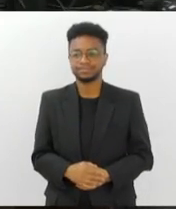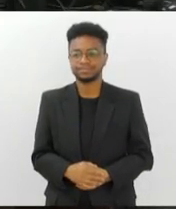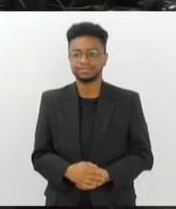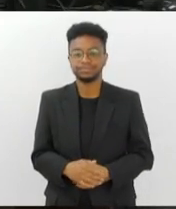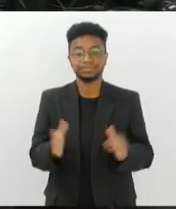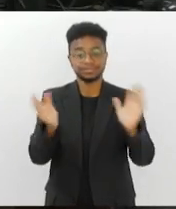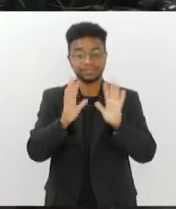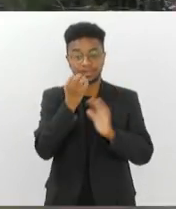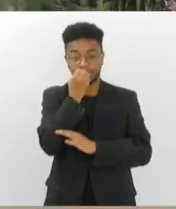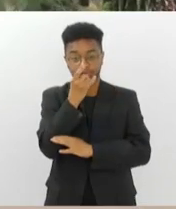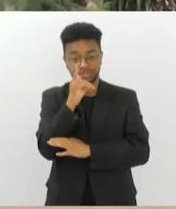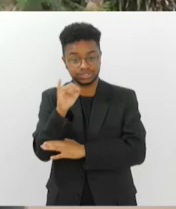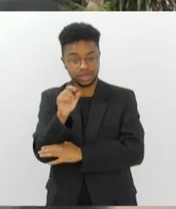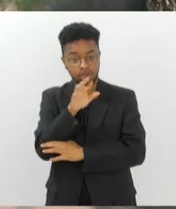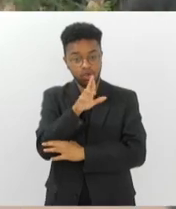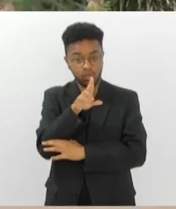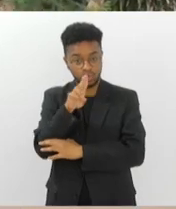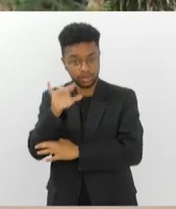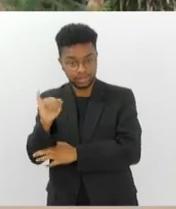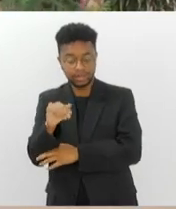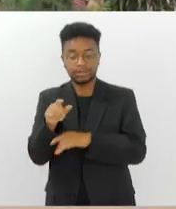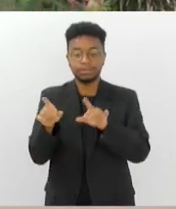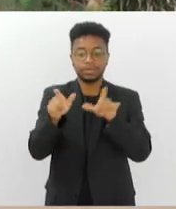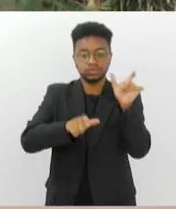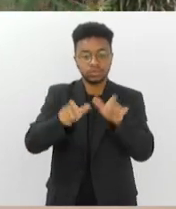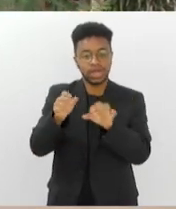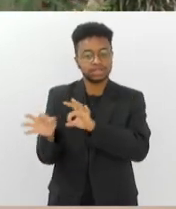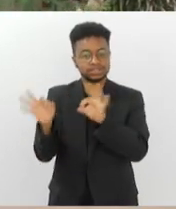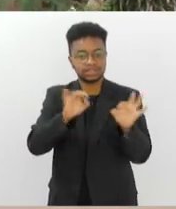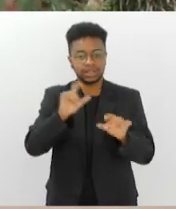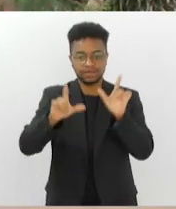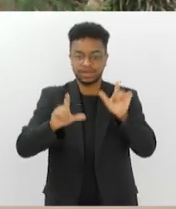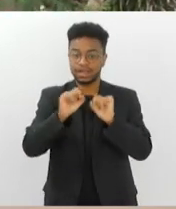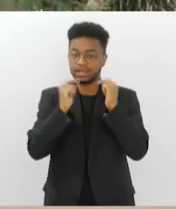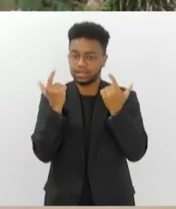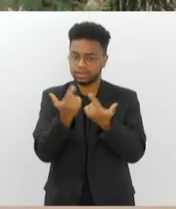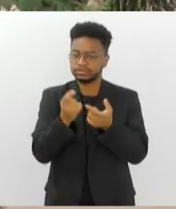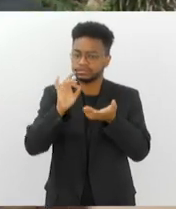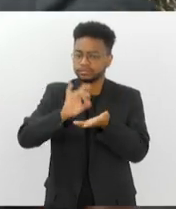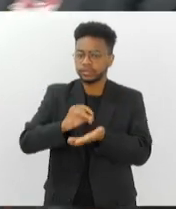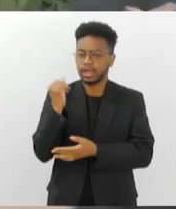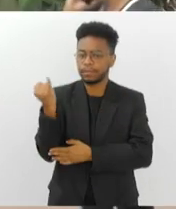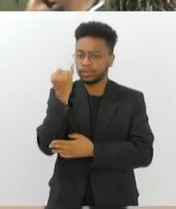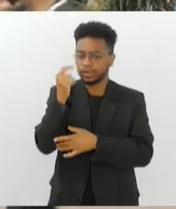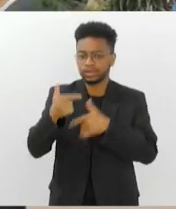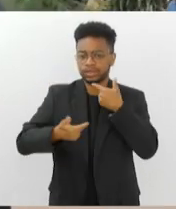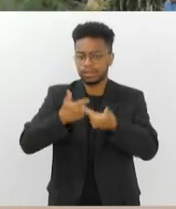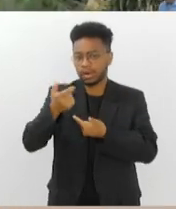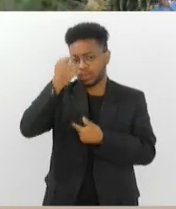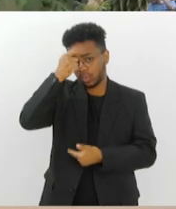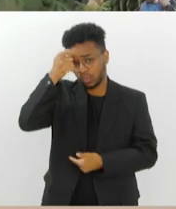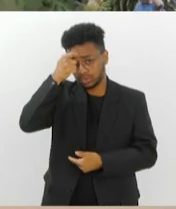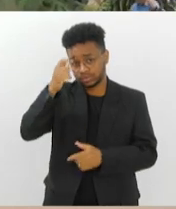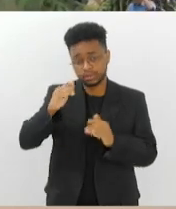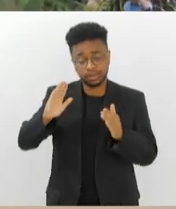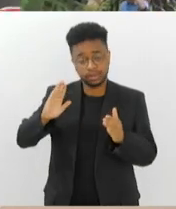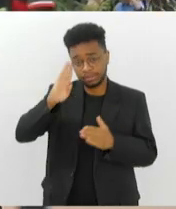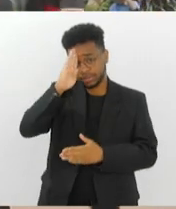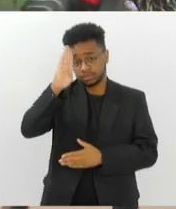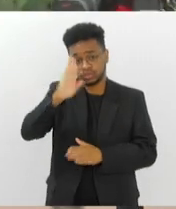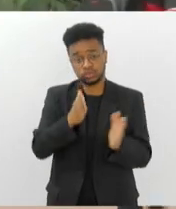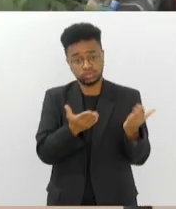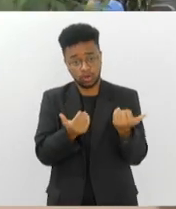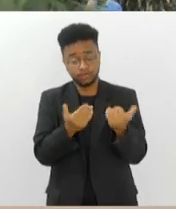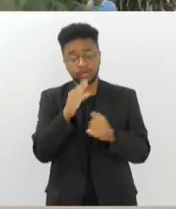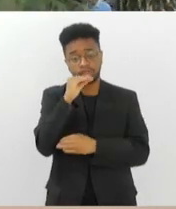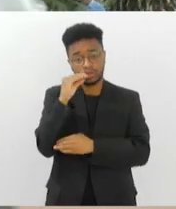Olá, bom dia, Rui. Bom dia a todos que acompanham o ATV Alerj. É muito importante esse trabalho de conscientização, principalmente com jovens e adolescentes, visto